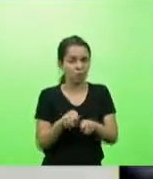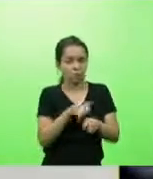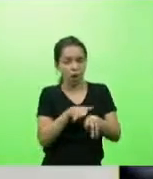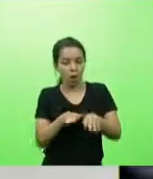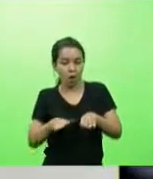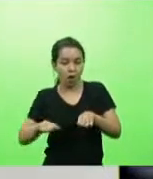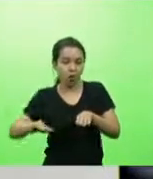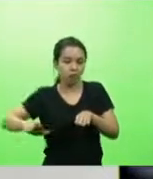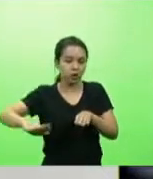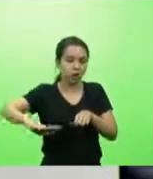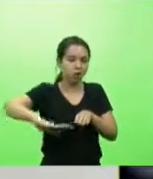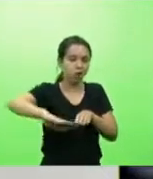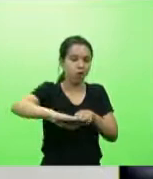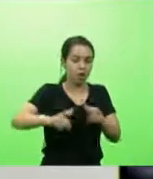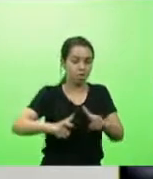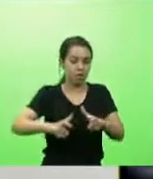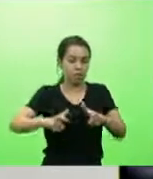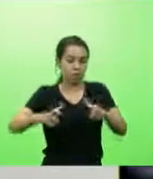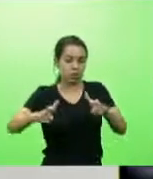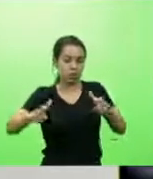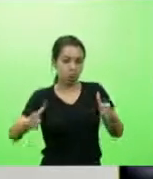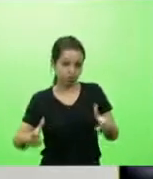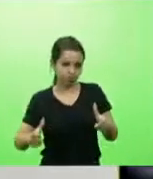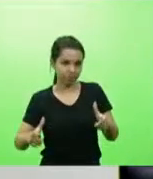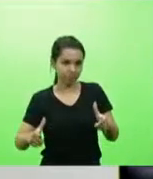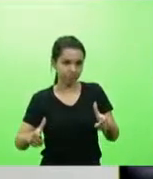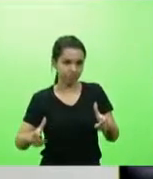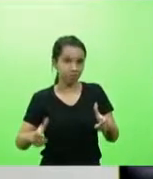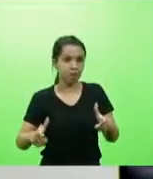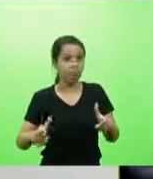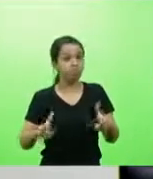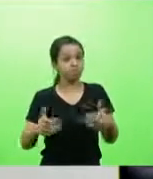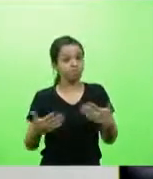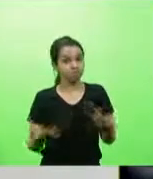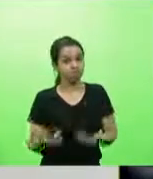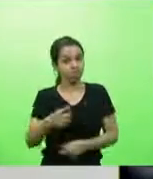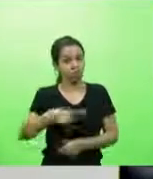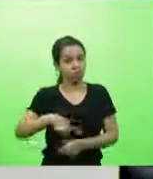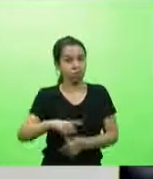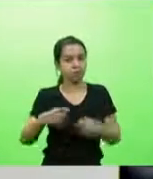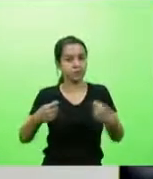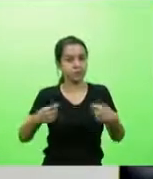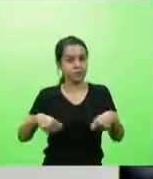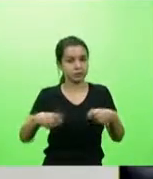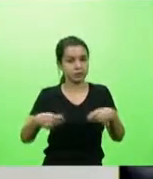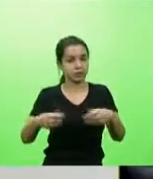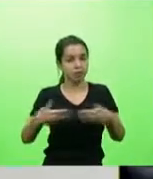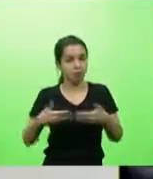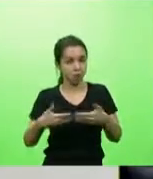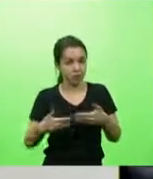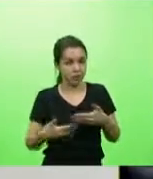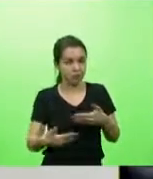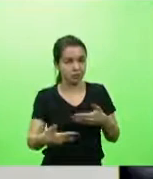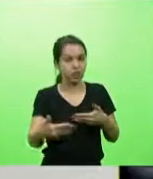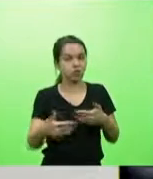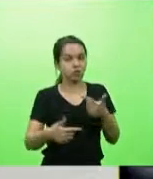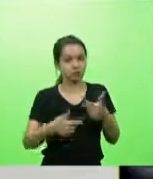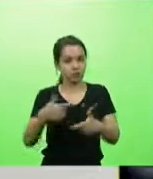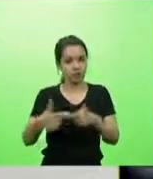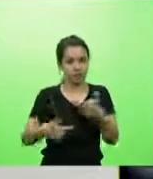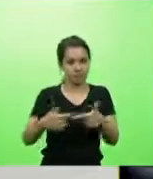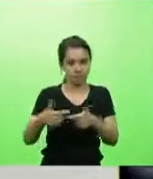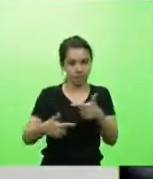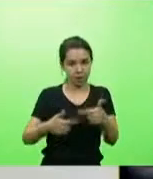porque espaço tem, o fato é que nós precisamos iniciar esses trabalhos,